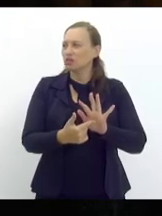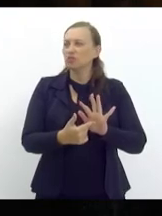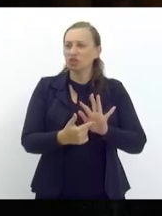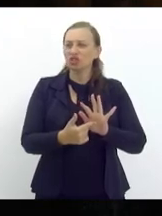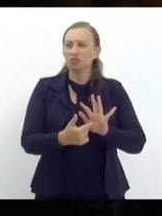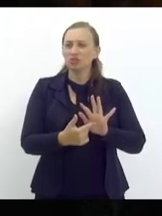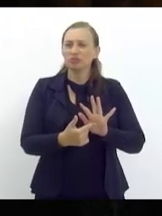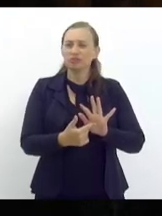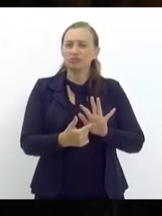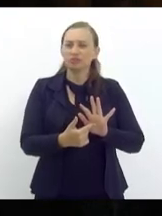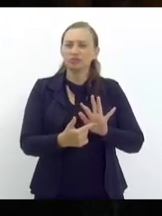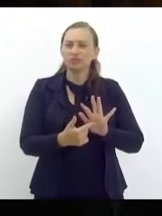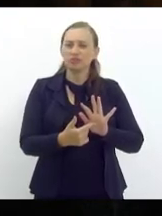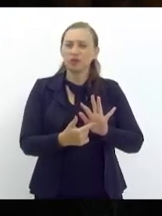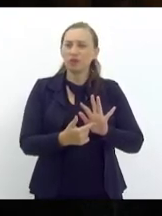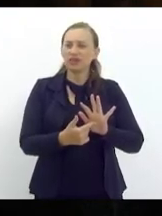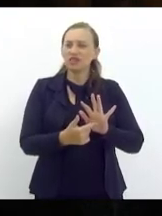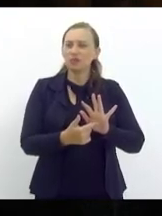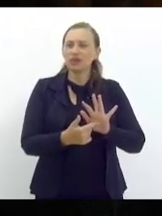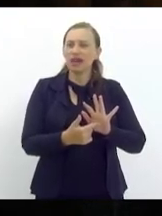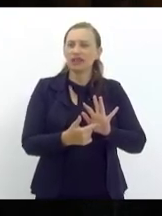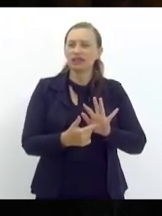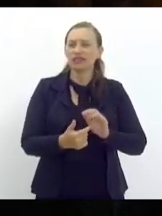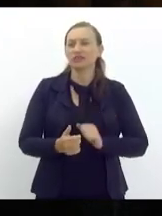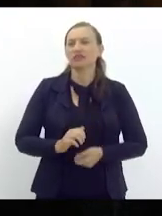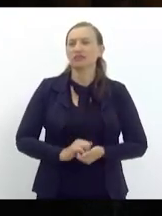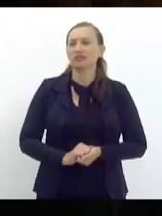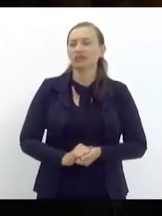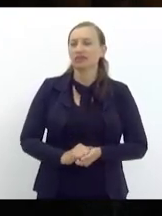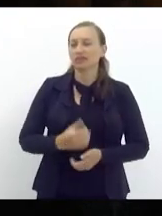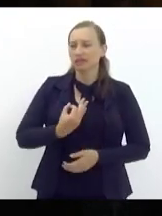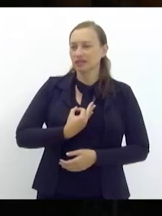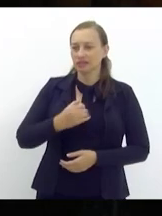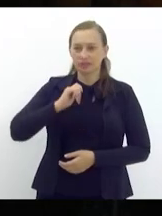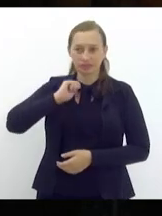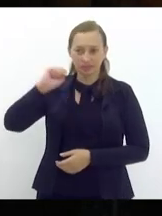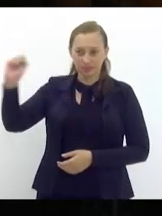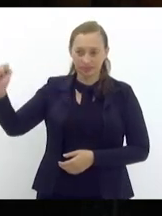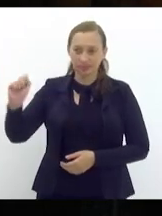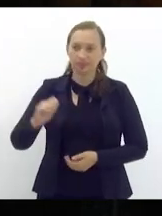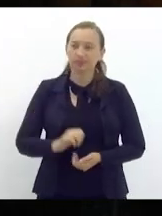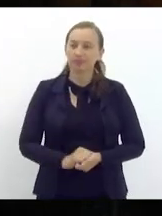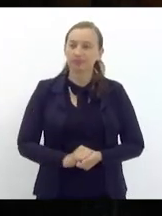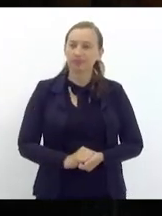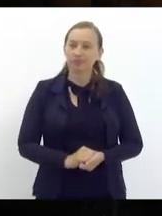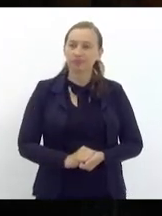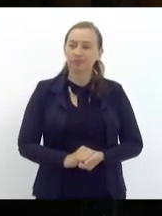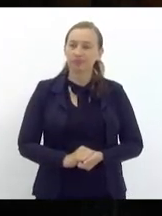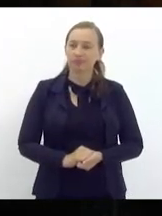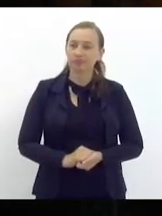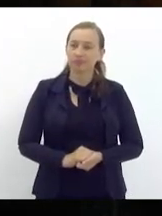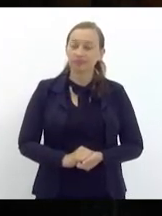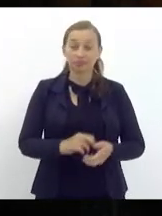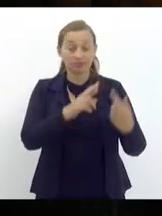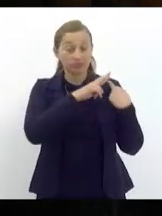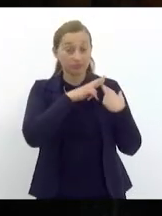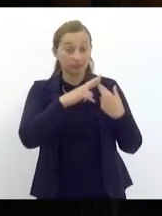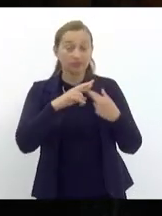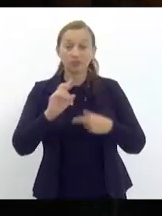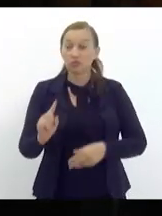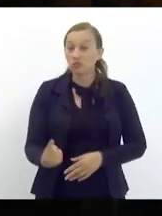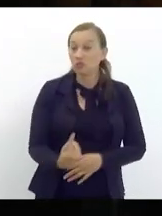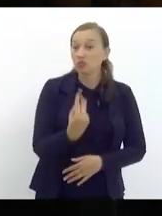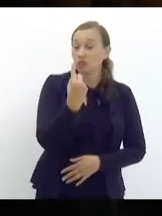a medalha ela é mérito e responsabilidade única